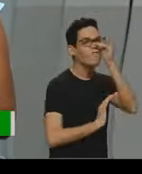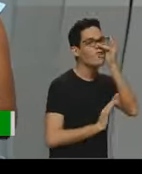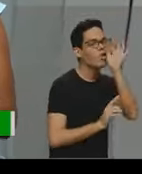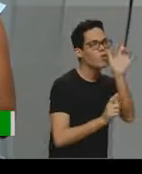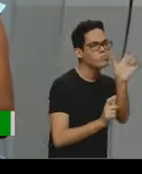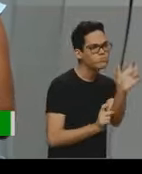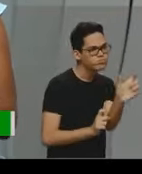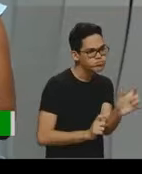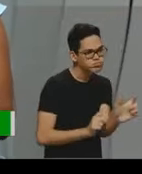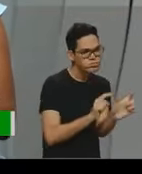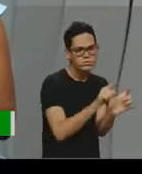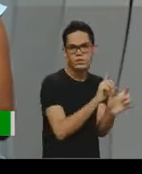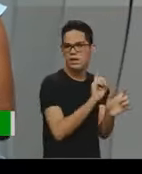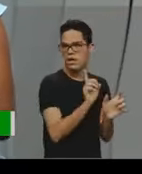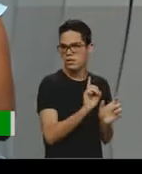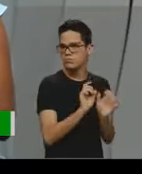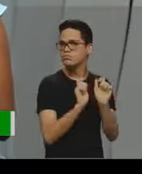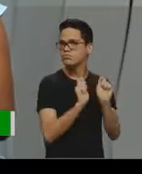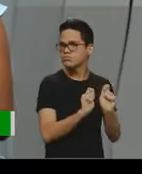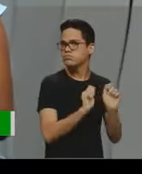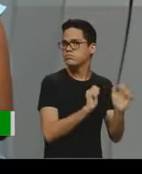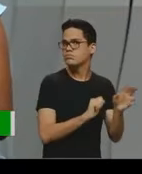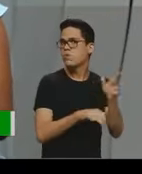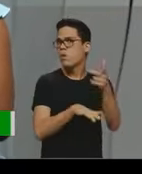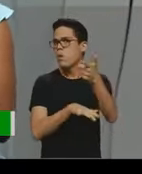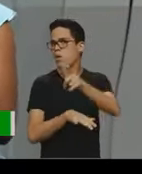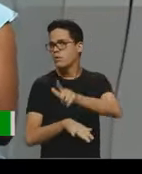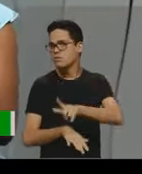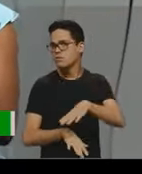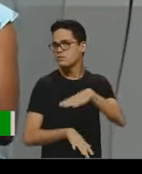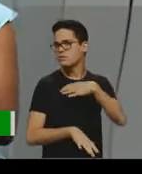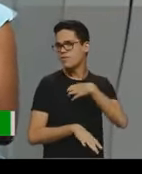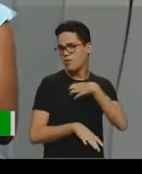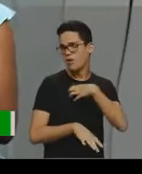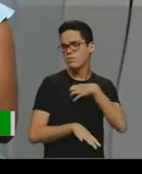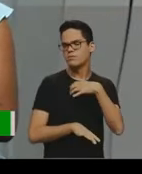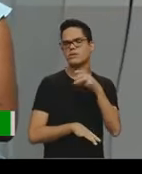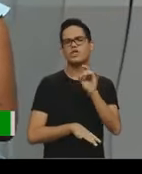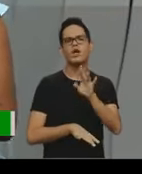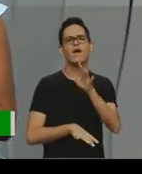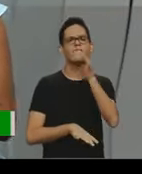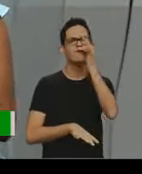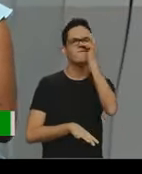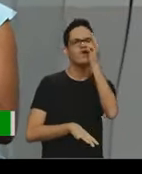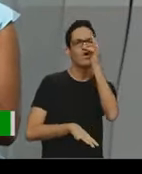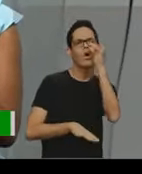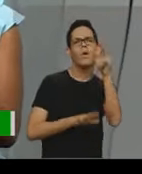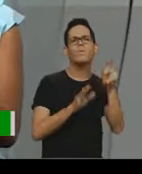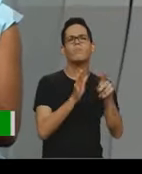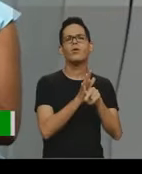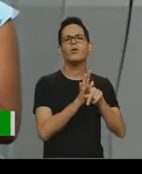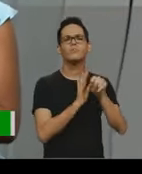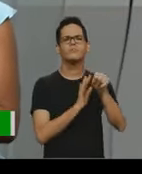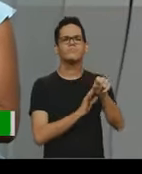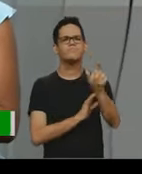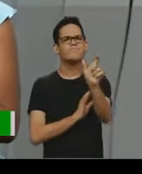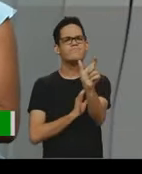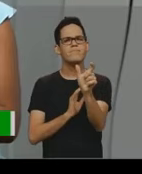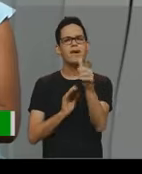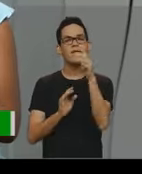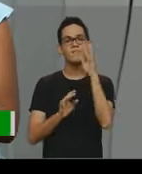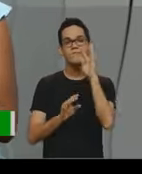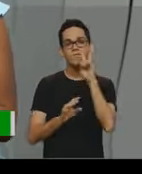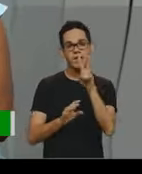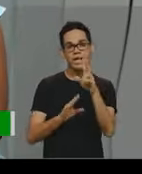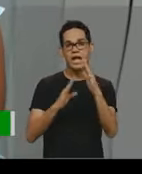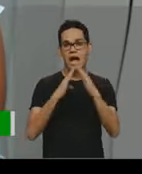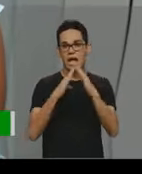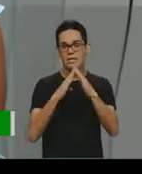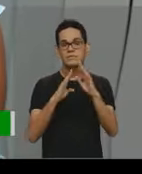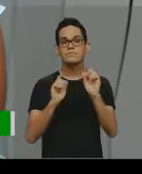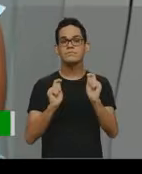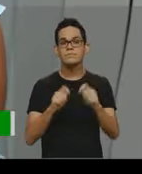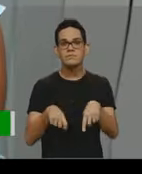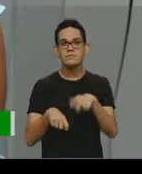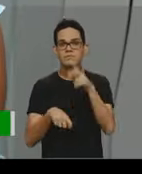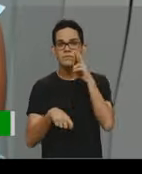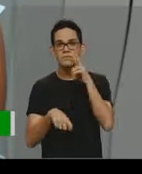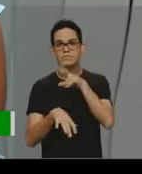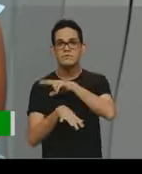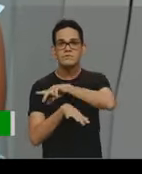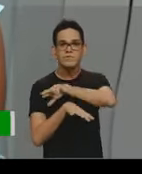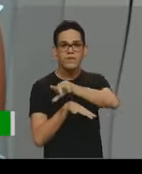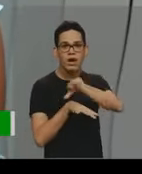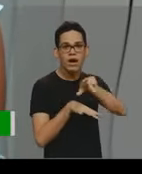planta, naquele sentido, né, da biologia que nós conhecemos, né, aquela planta que a gente vê em casa, mas a gente pode também estar